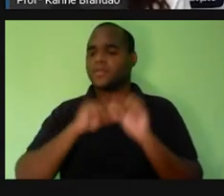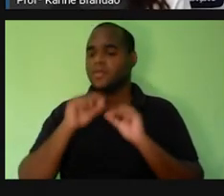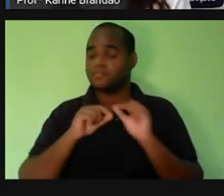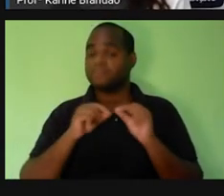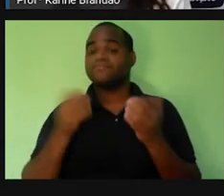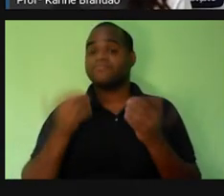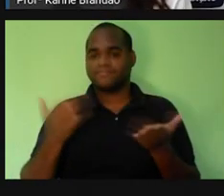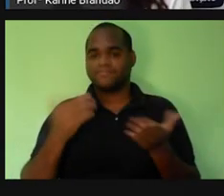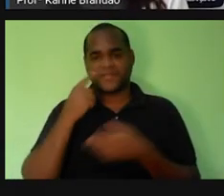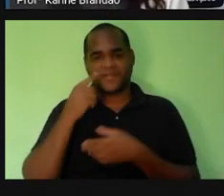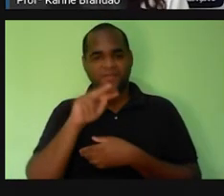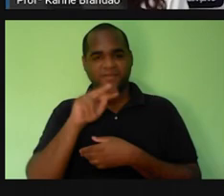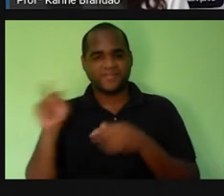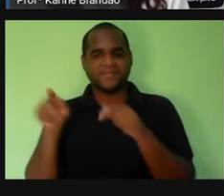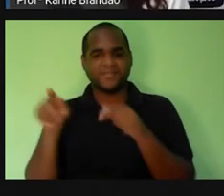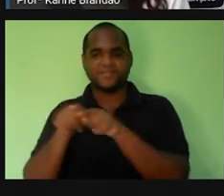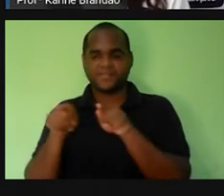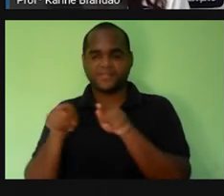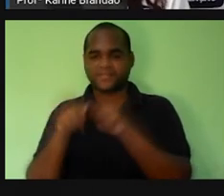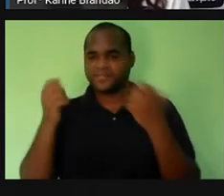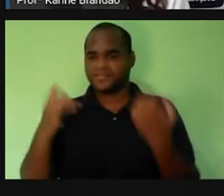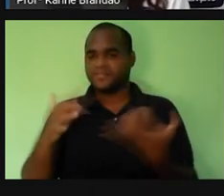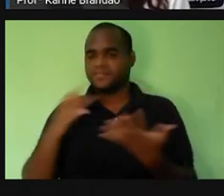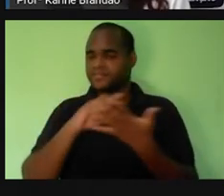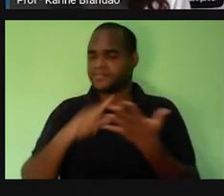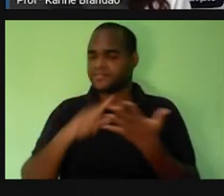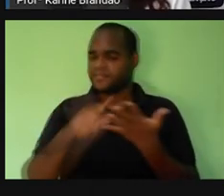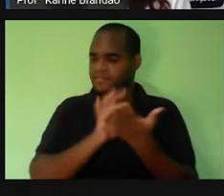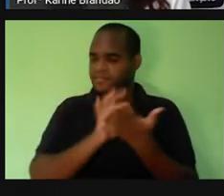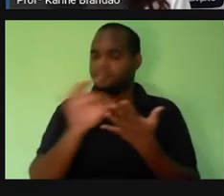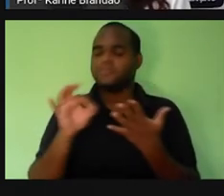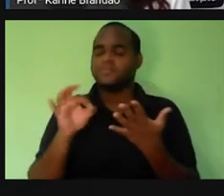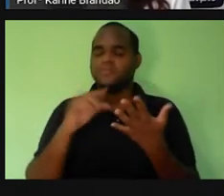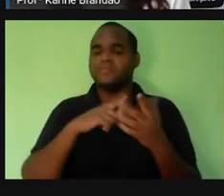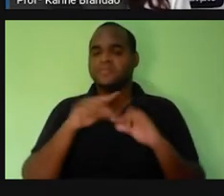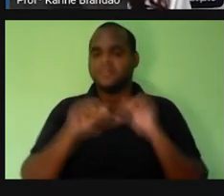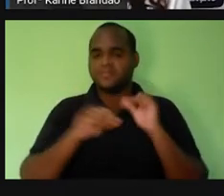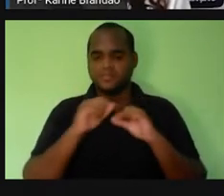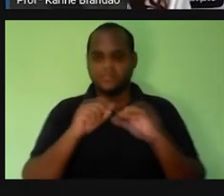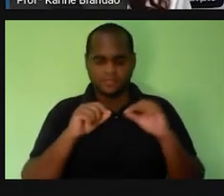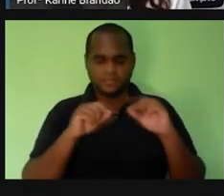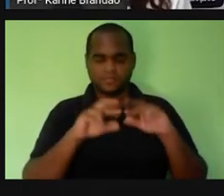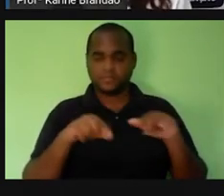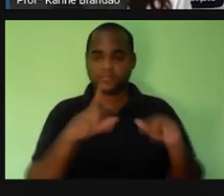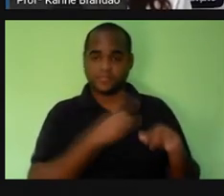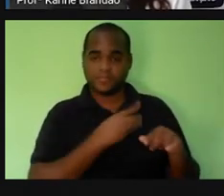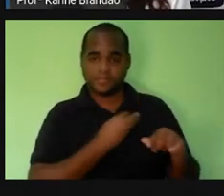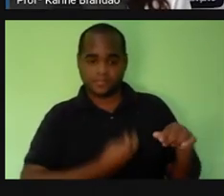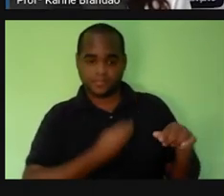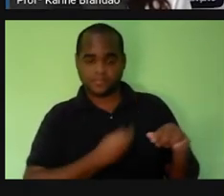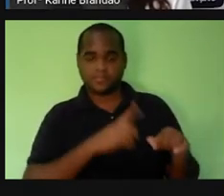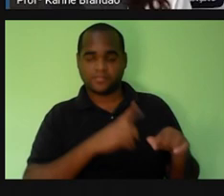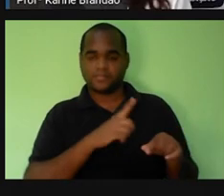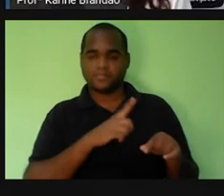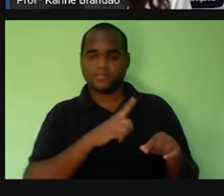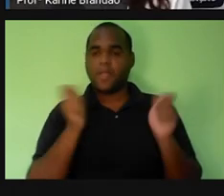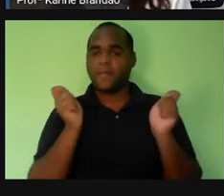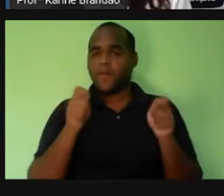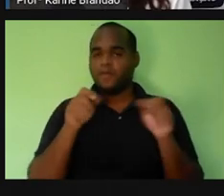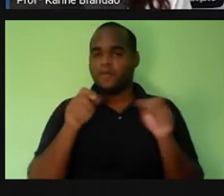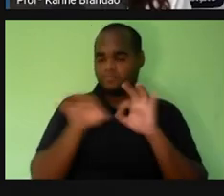Vimos também que existem, que as células, né? Nos seres vivos, elas podem estar